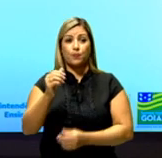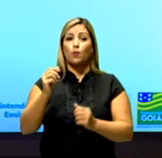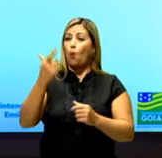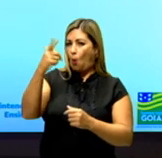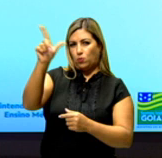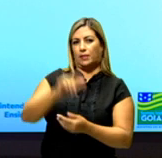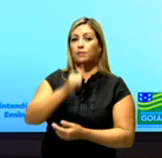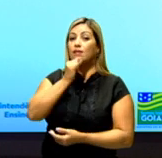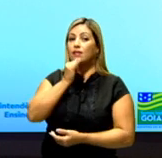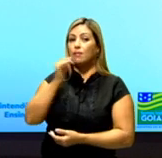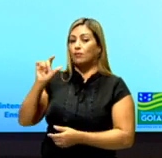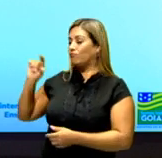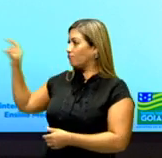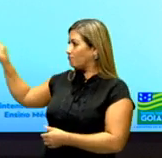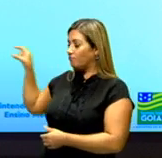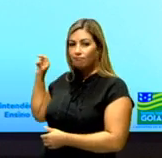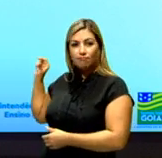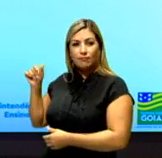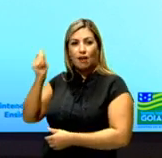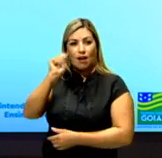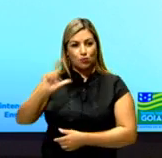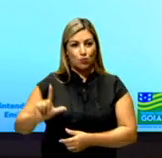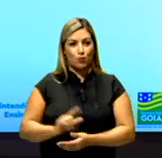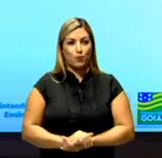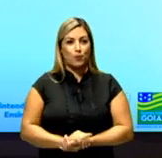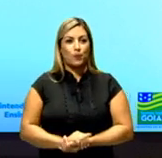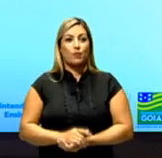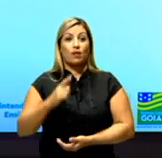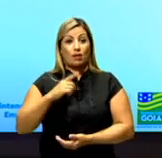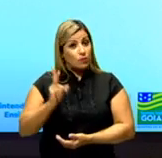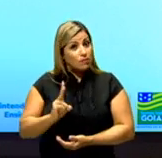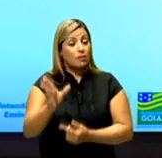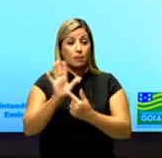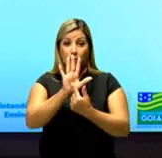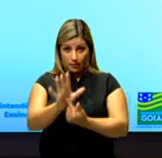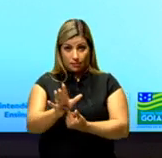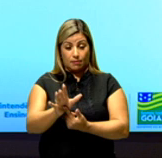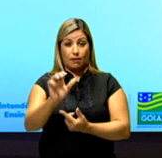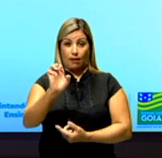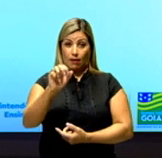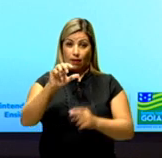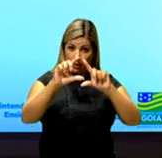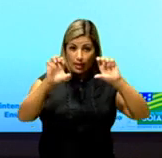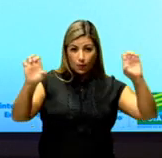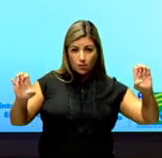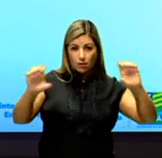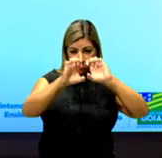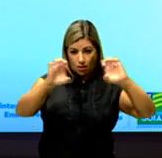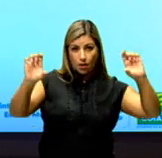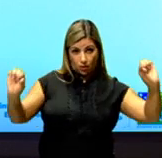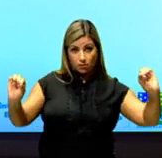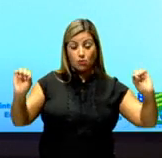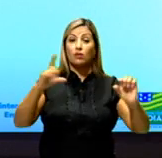daqui, do lambda, né? Então toda vez que aparecer uma equação química e dentro dessa equação